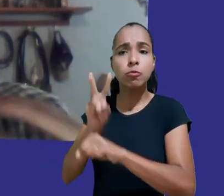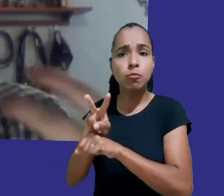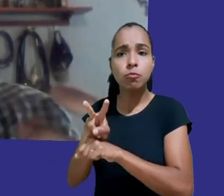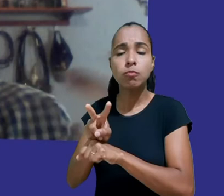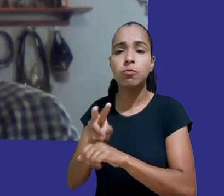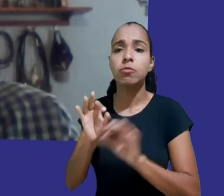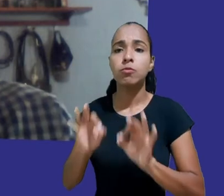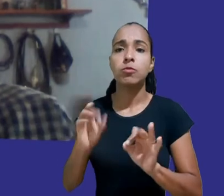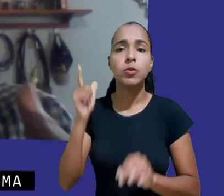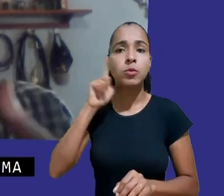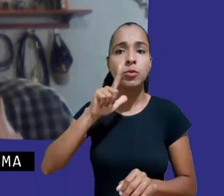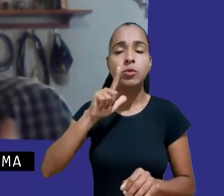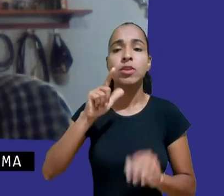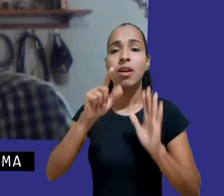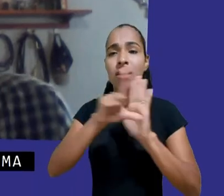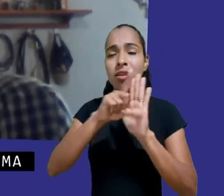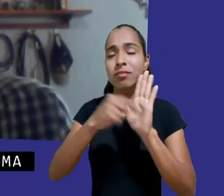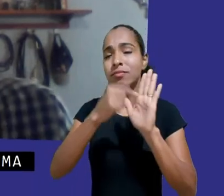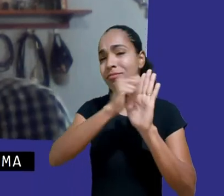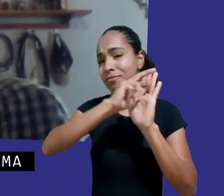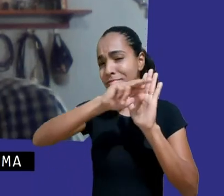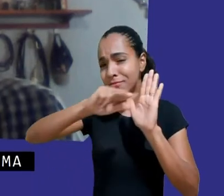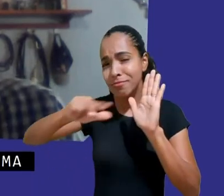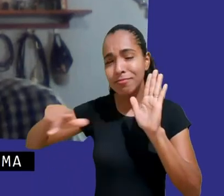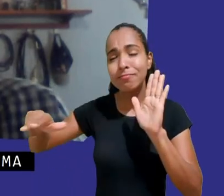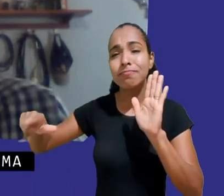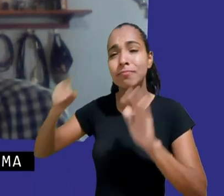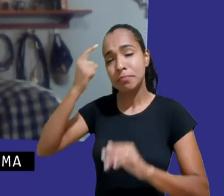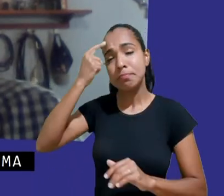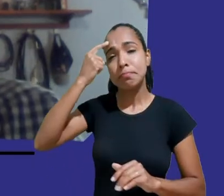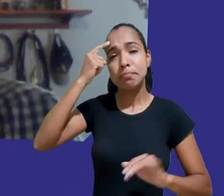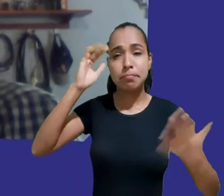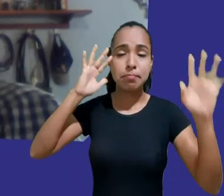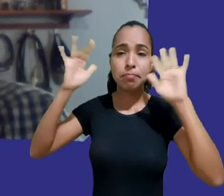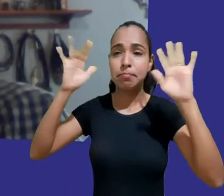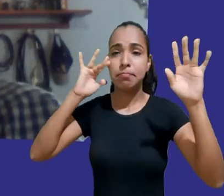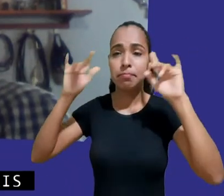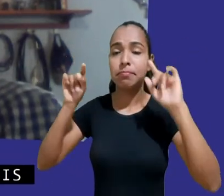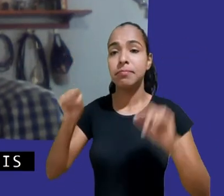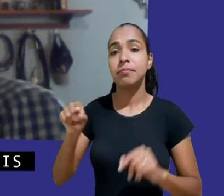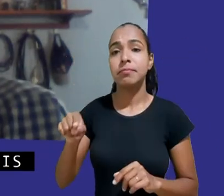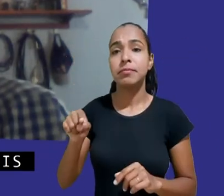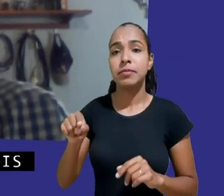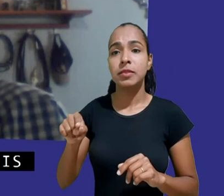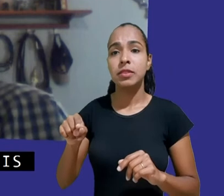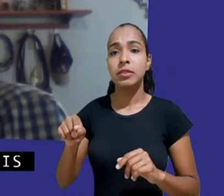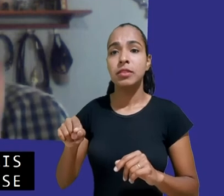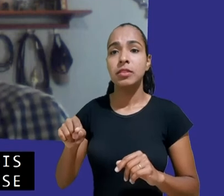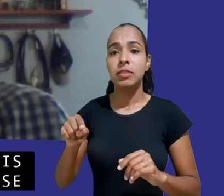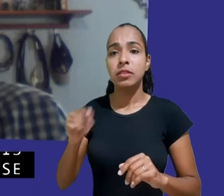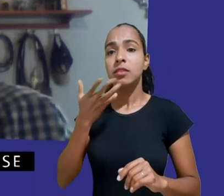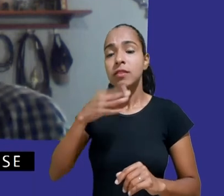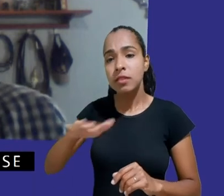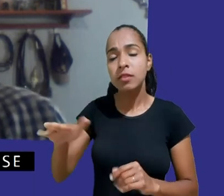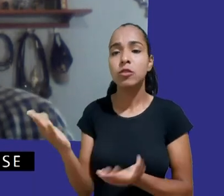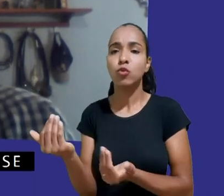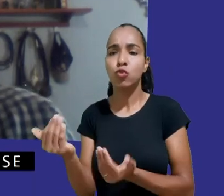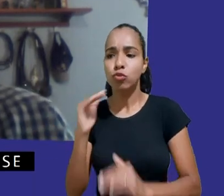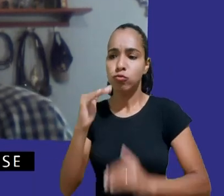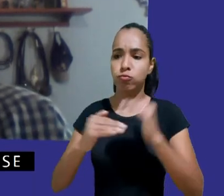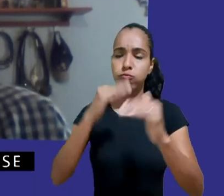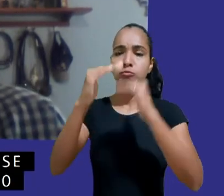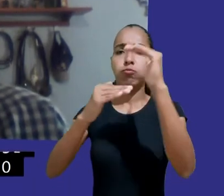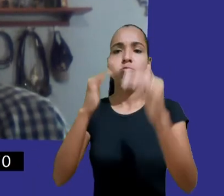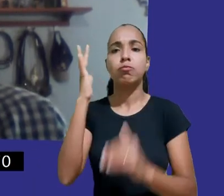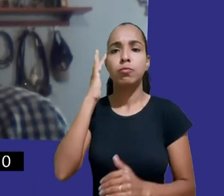pensados produtos digitais compatíveis com o melhor interesse e o desenvolvimento progressivo das crianças e adolescentes para quem tiver interesse o link